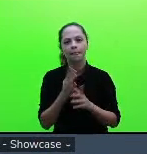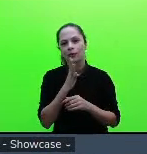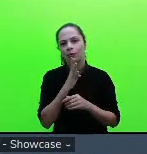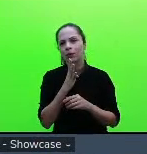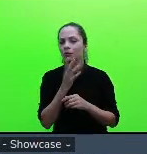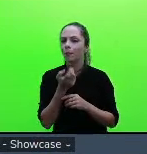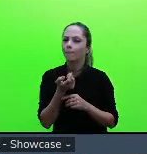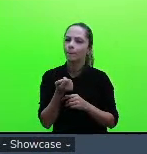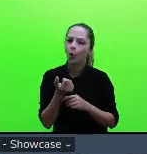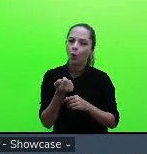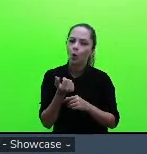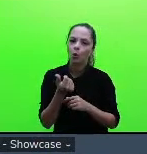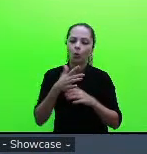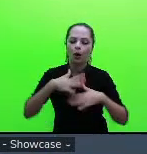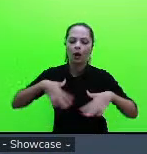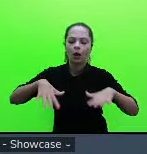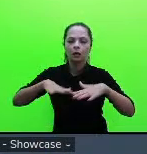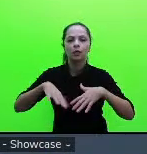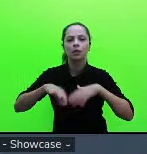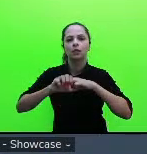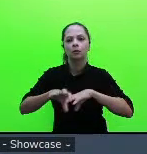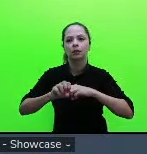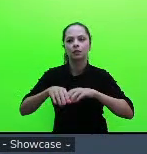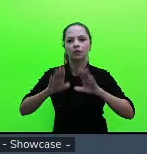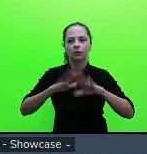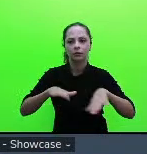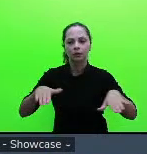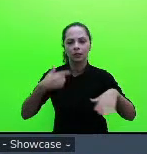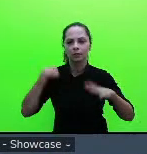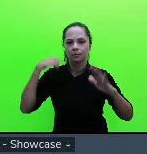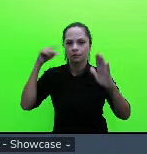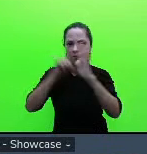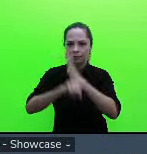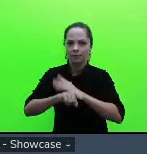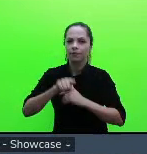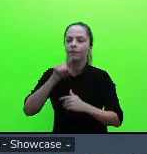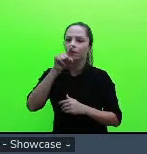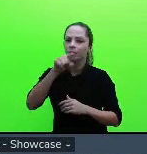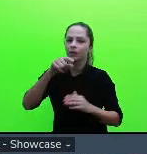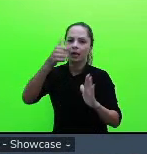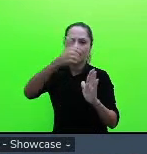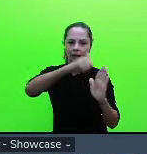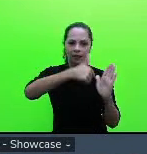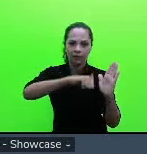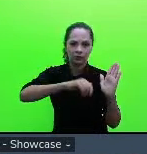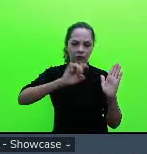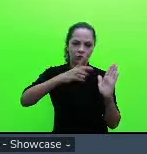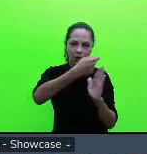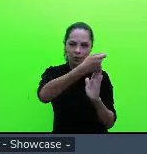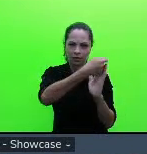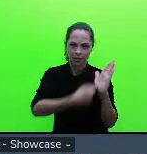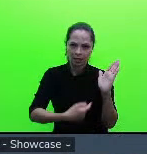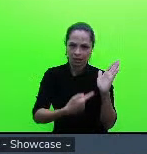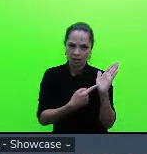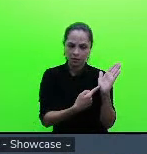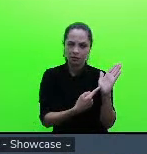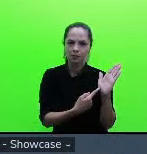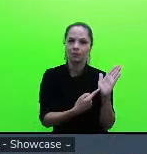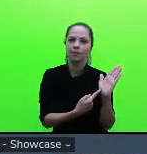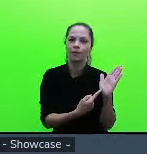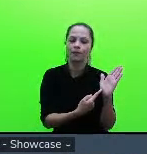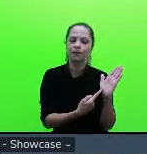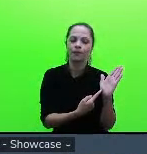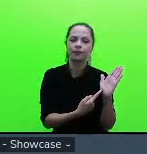infantil a minha pergunta é o seguinte você analisou apenas o texto porque as